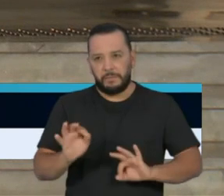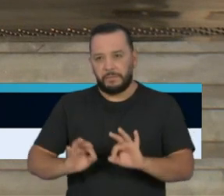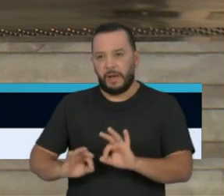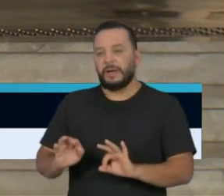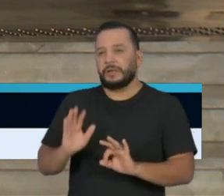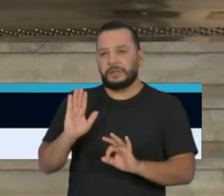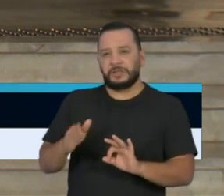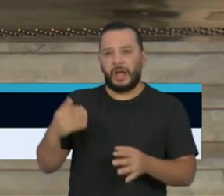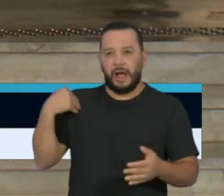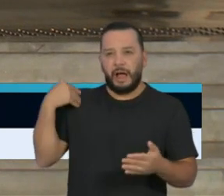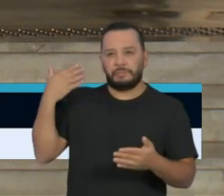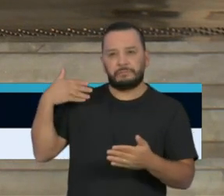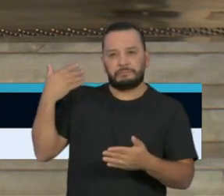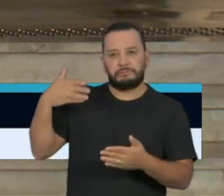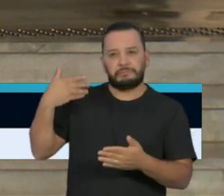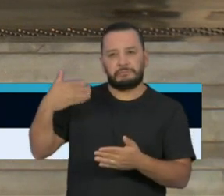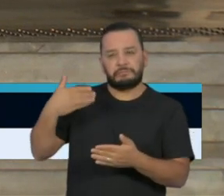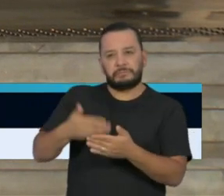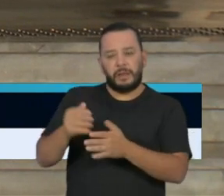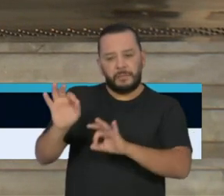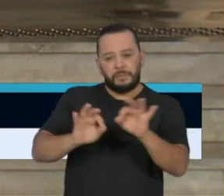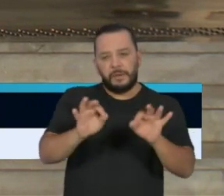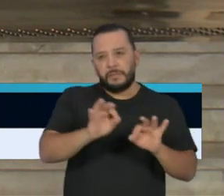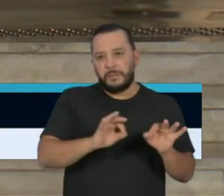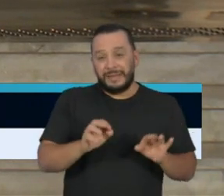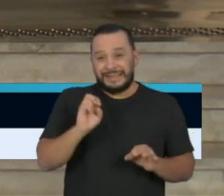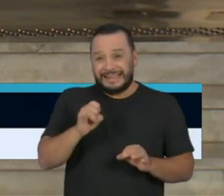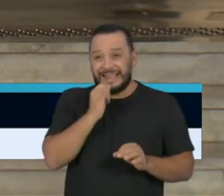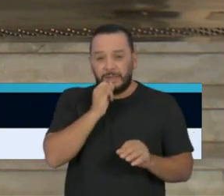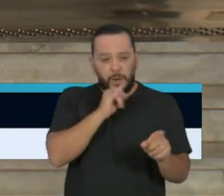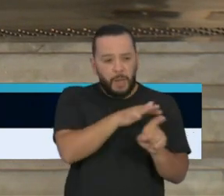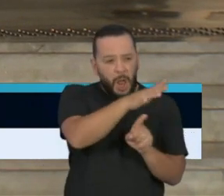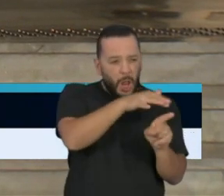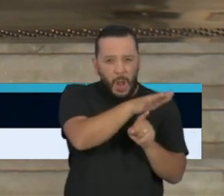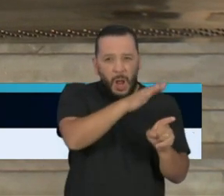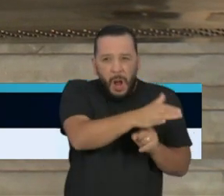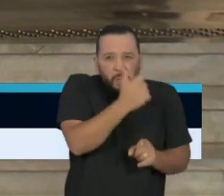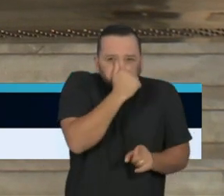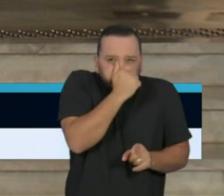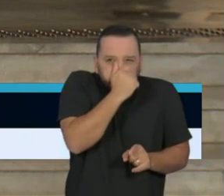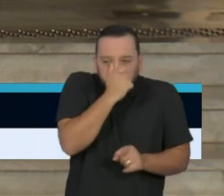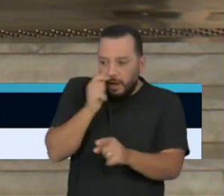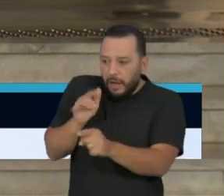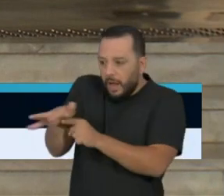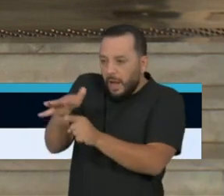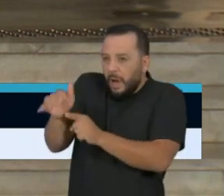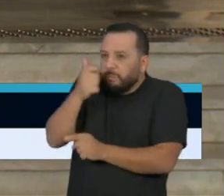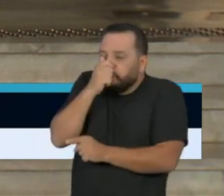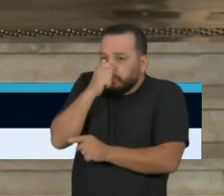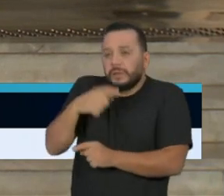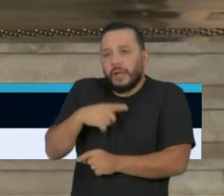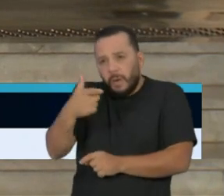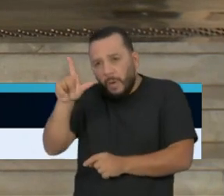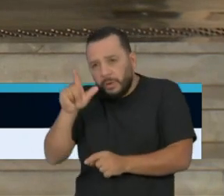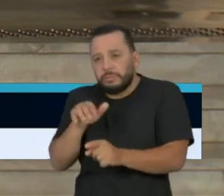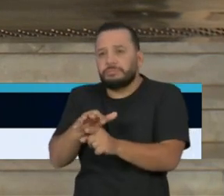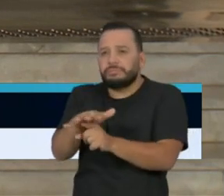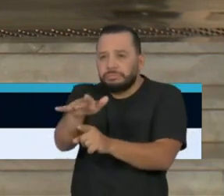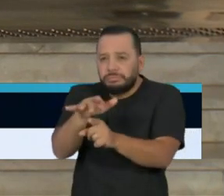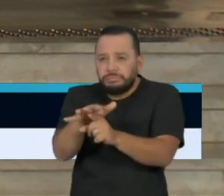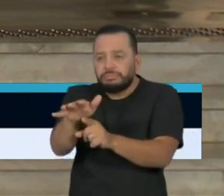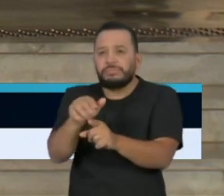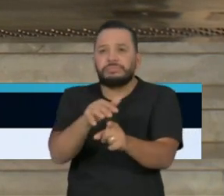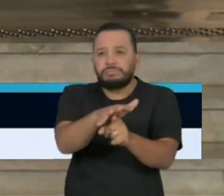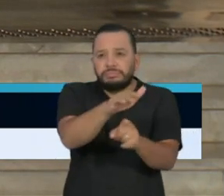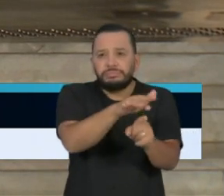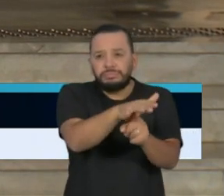momento e perseguido no sentido de suprir o Estado dos leitos necessários. Além